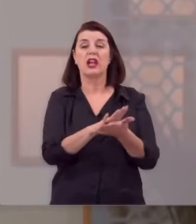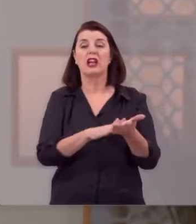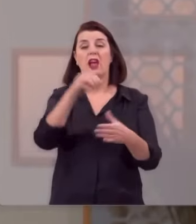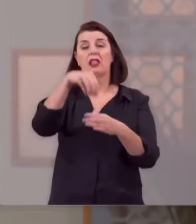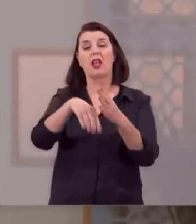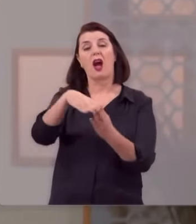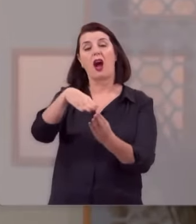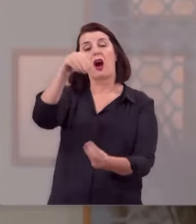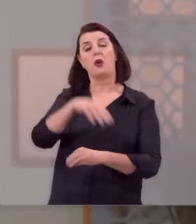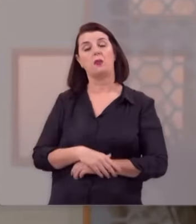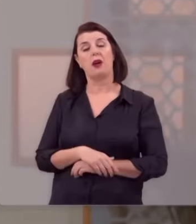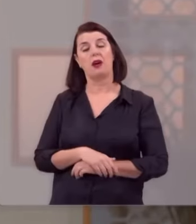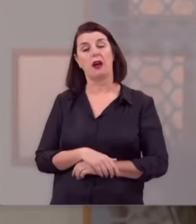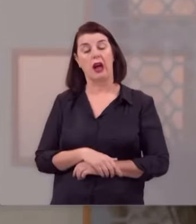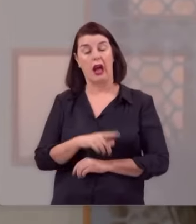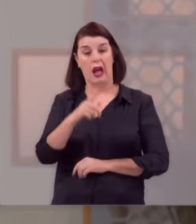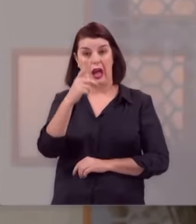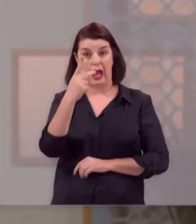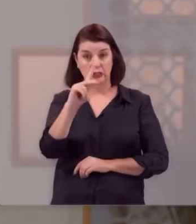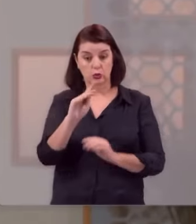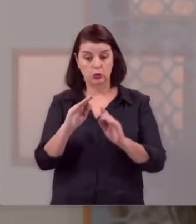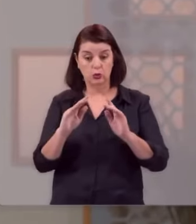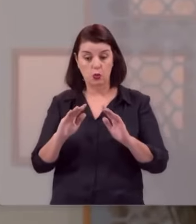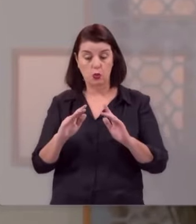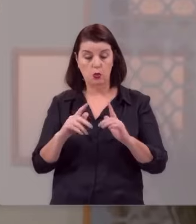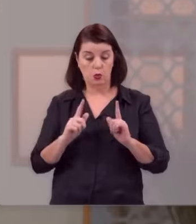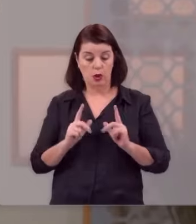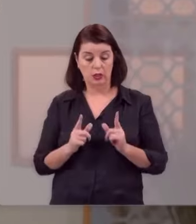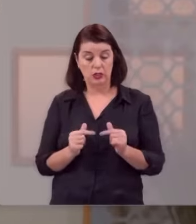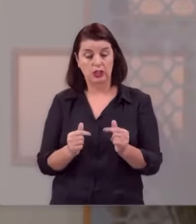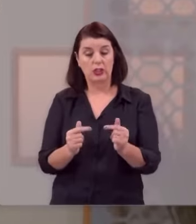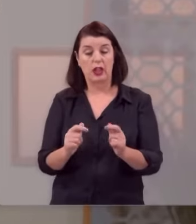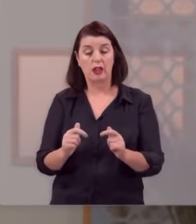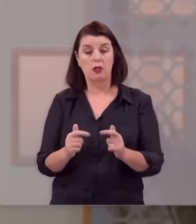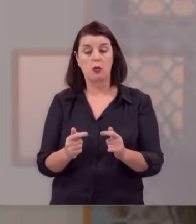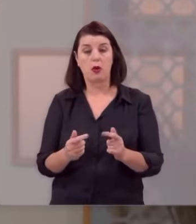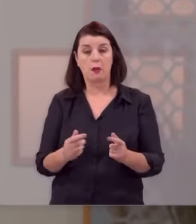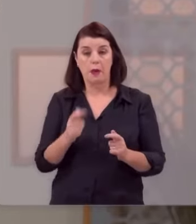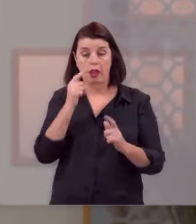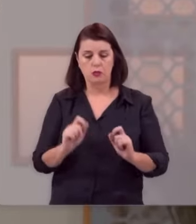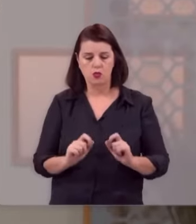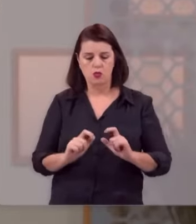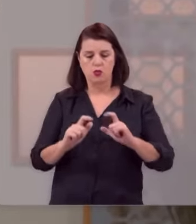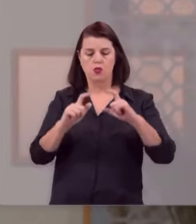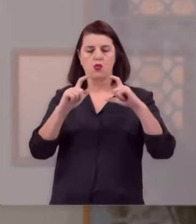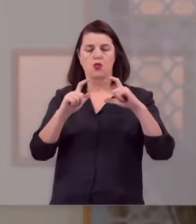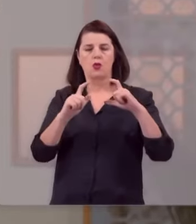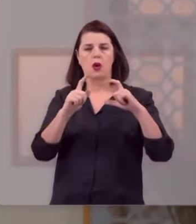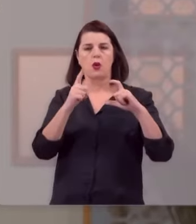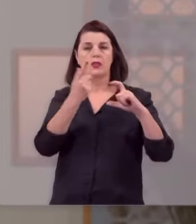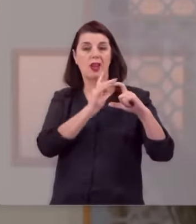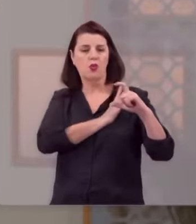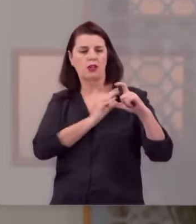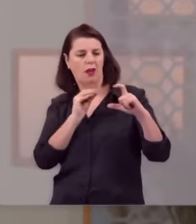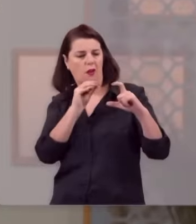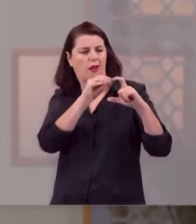É por isso que a Bíblia diz, se as tuas riquezas prosperam, não ponha nelas o seu coração. Porque a vida de um